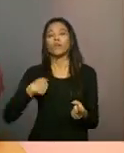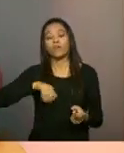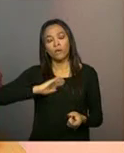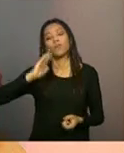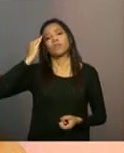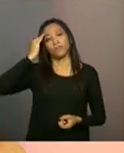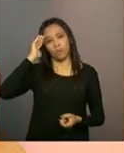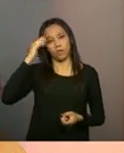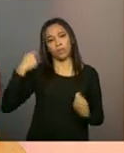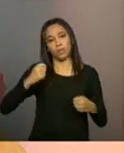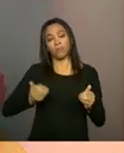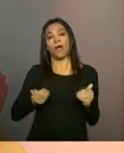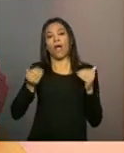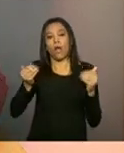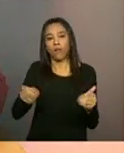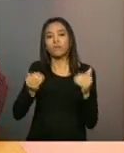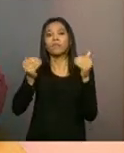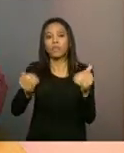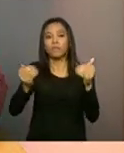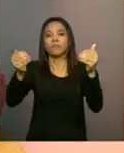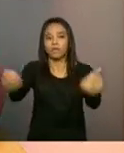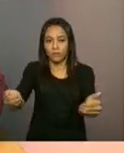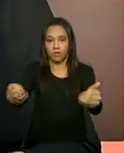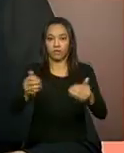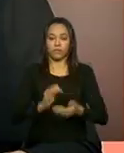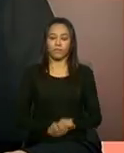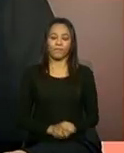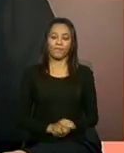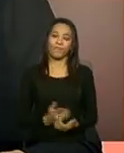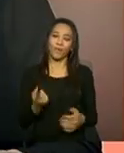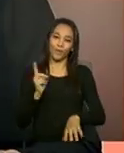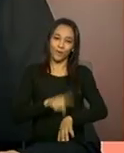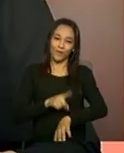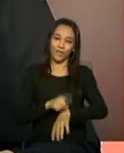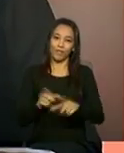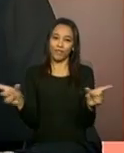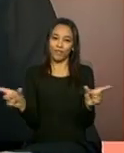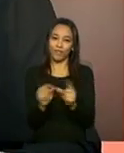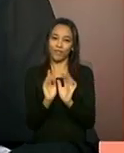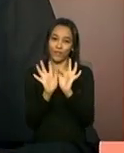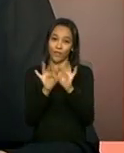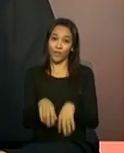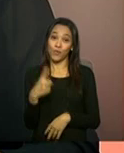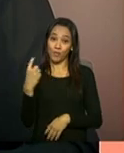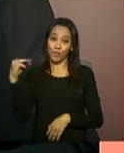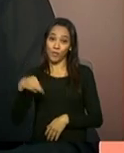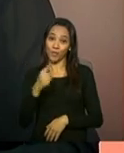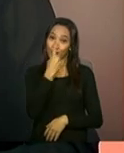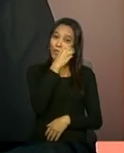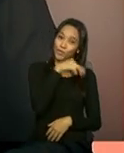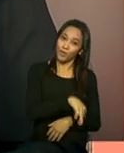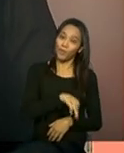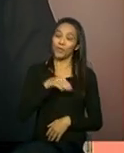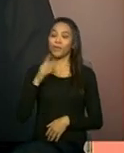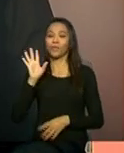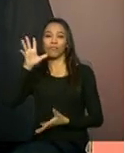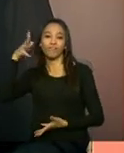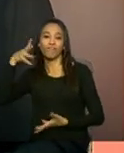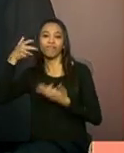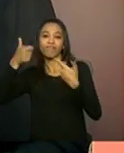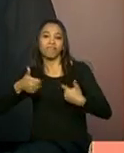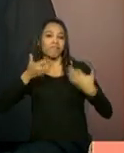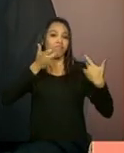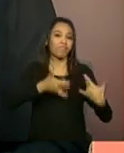importante avançar para além das demandas espontâneas. Bom, o nosso tempo chegou ao final, um minuto pra cada uma, pra um recado final. Márcia?